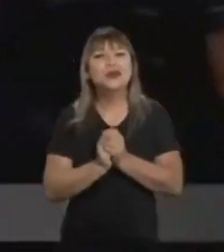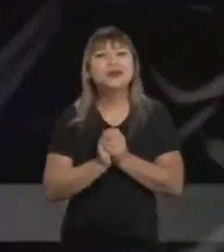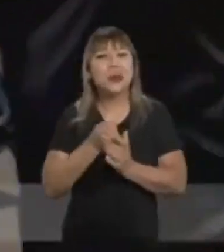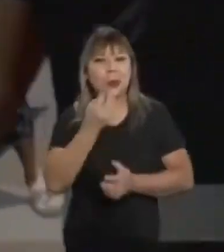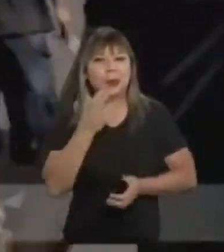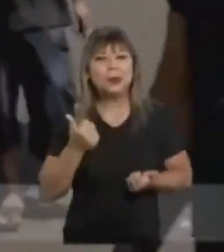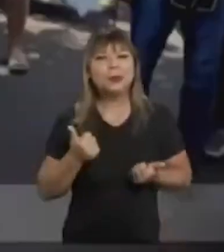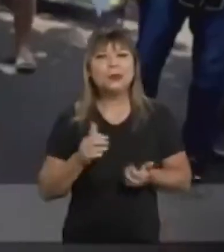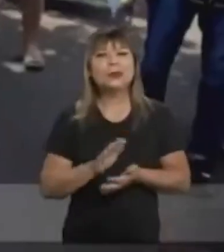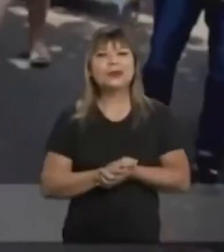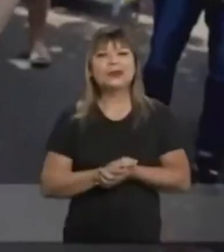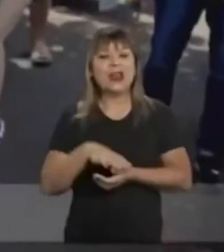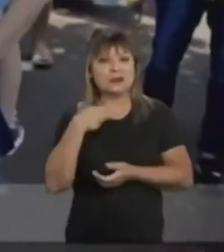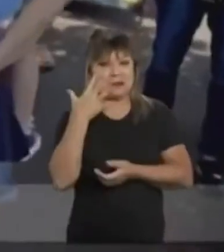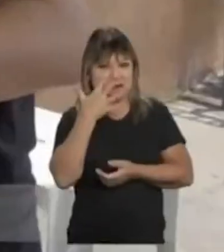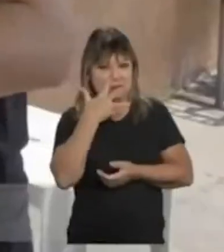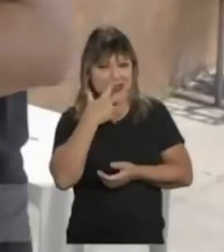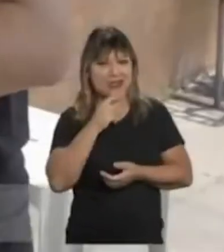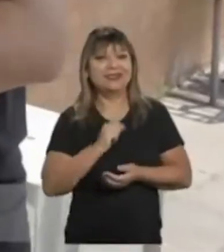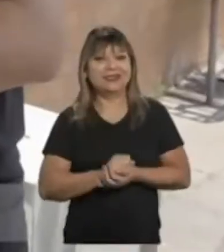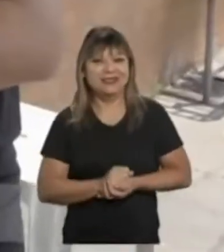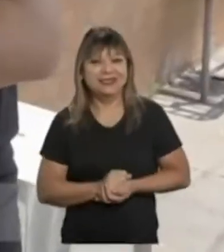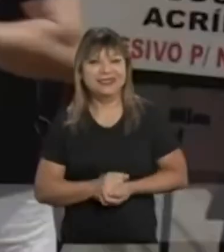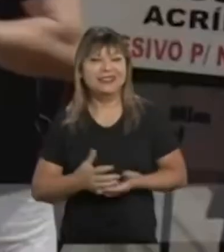bem? Firme, hein? Bonito, hein?